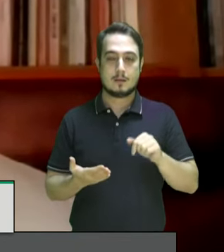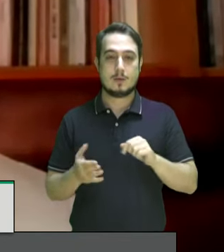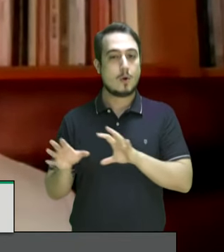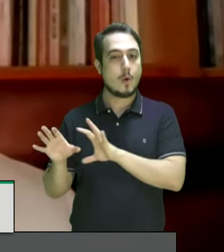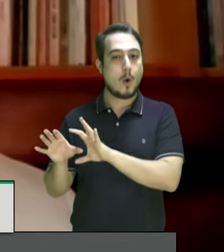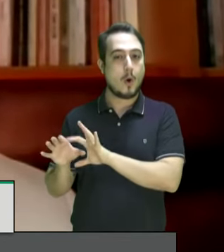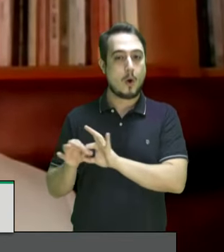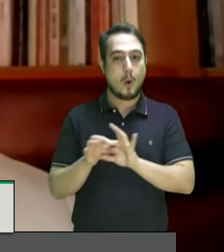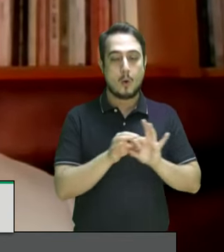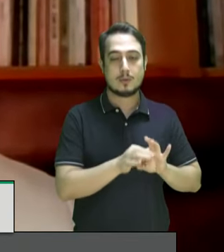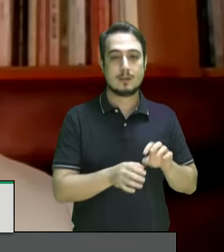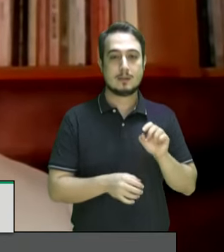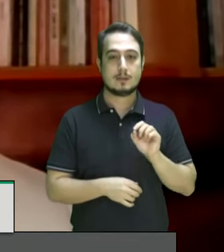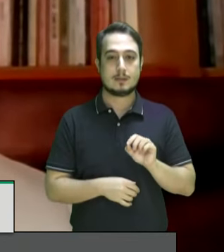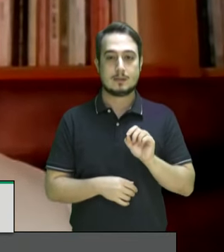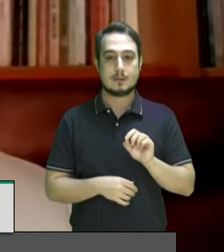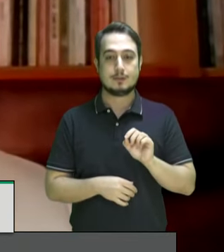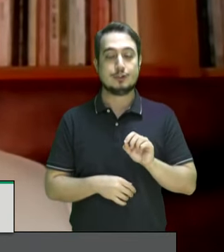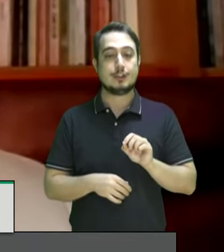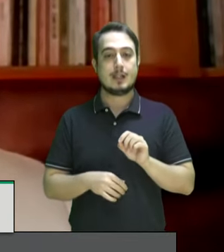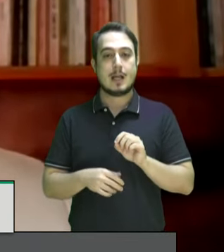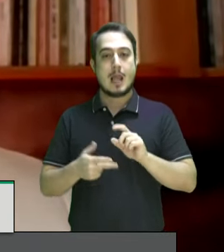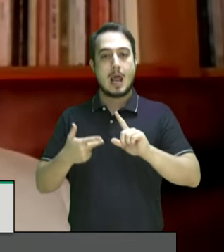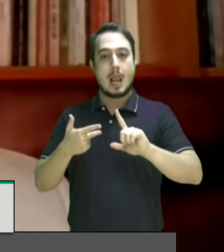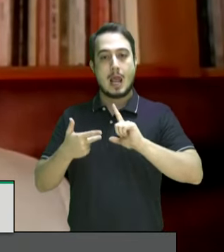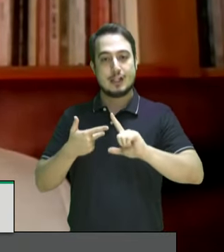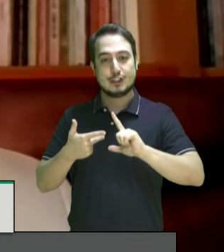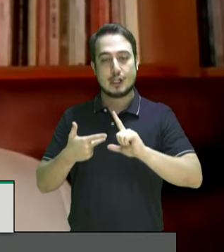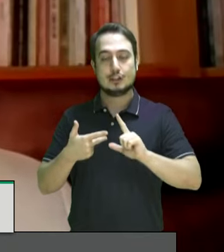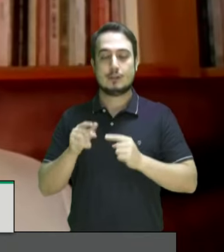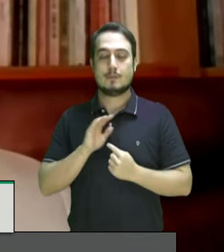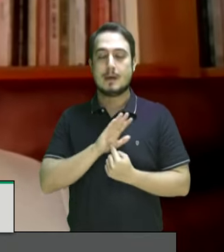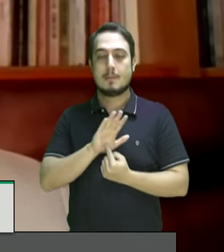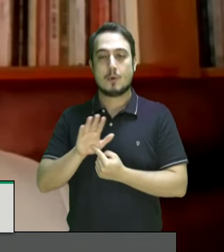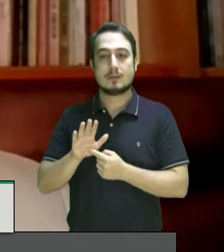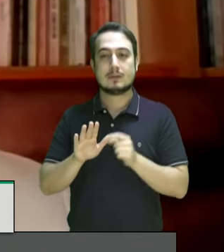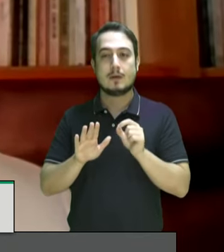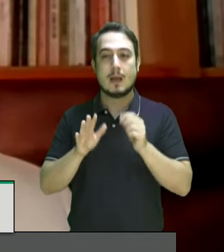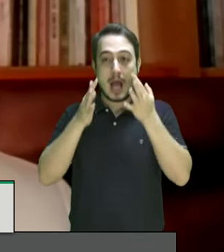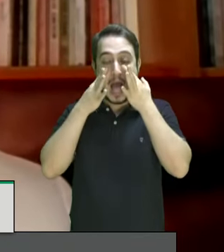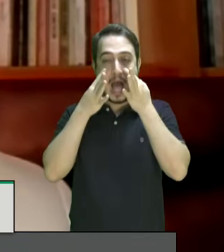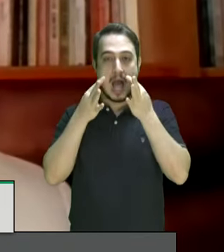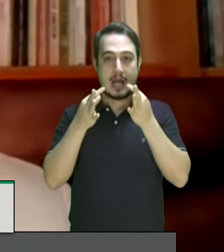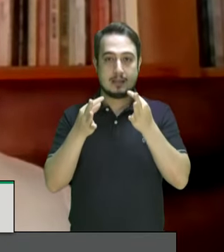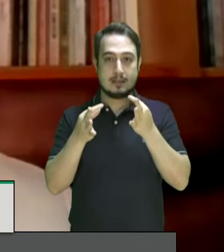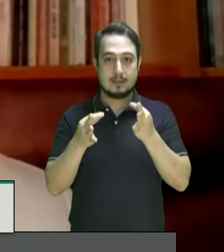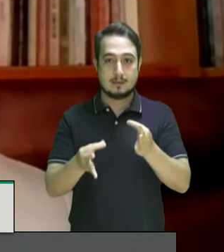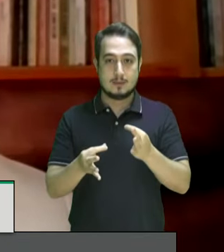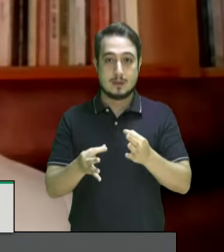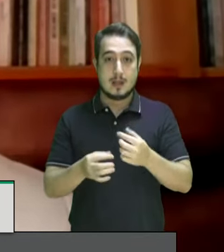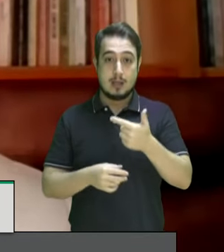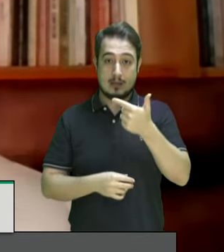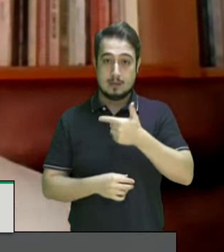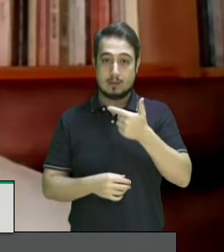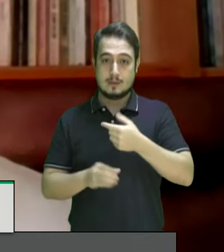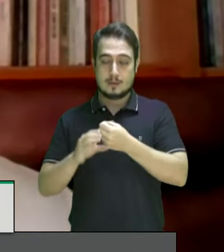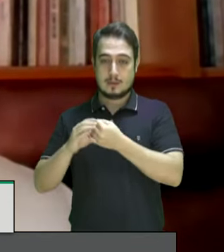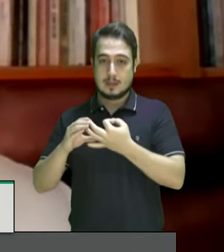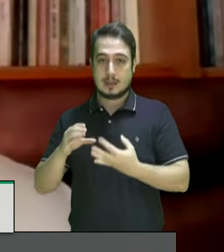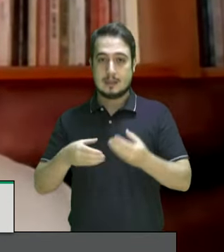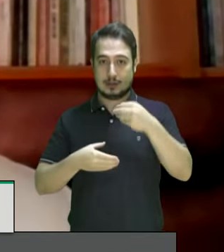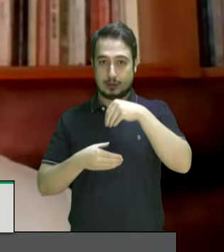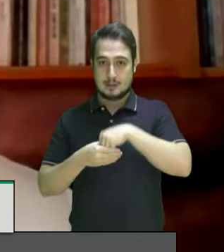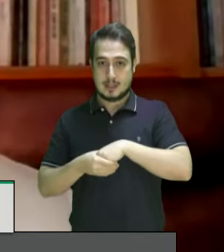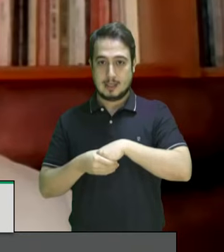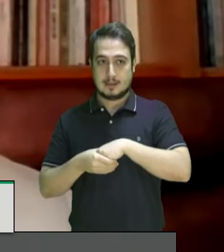contexto legislativo para chamar a atenção em torno a segunda dimensão que está incorporada